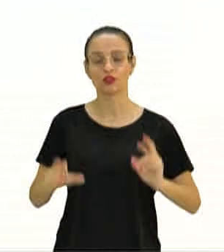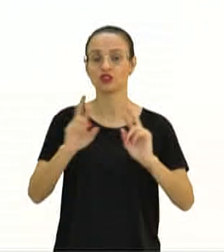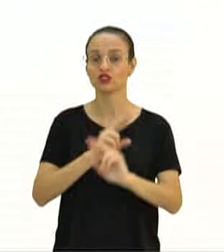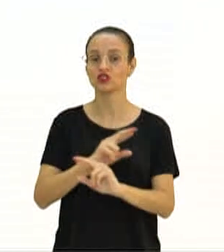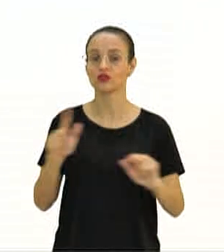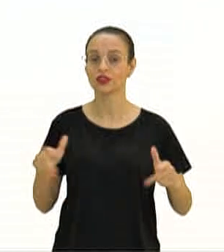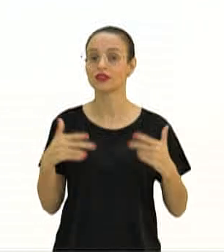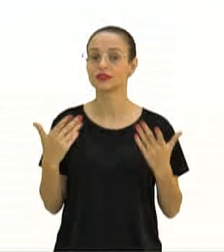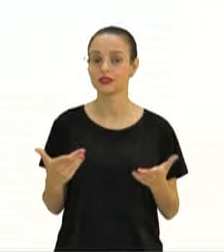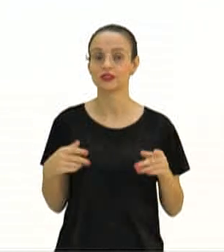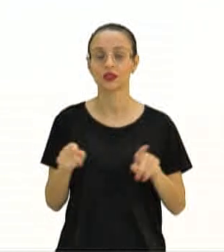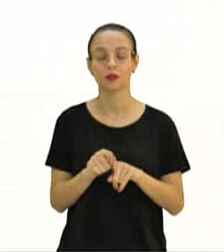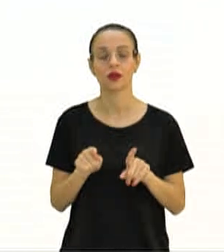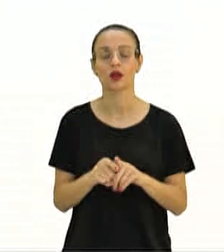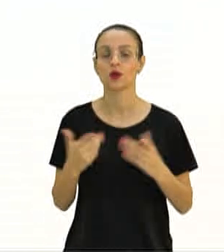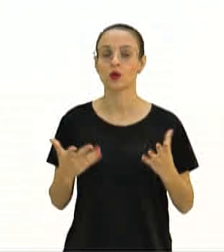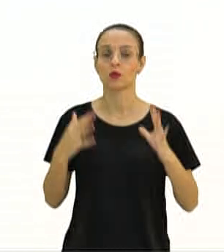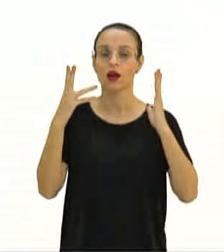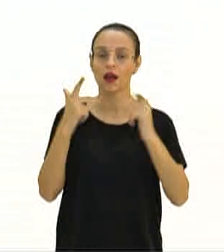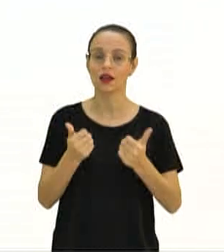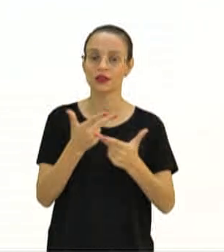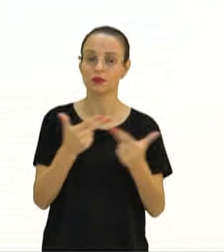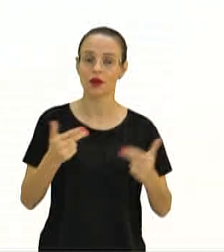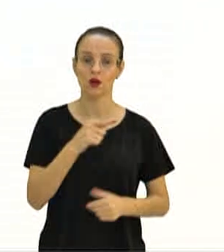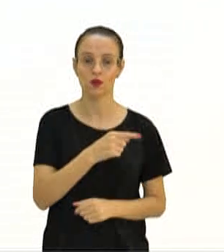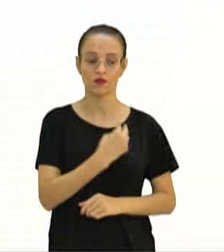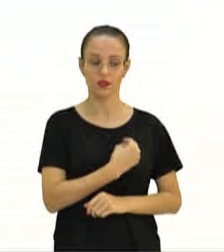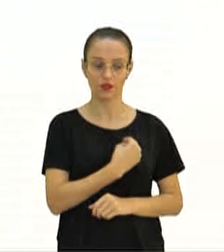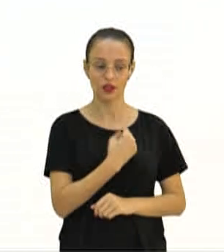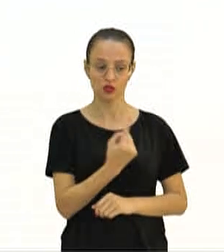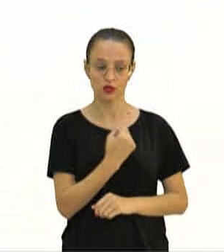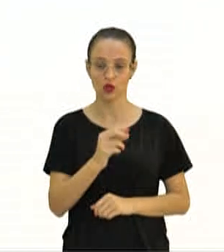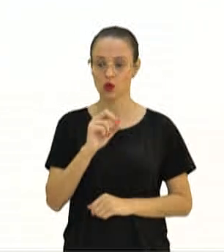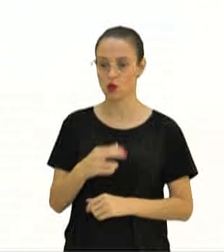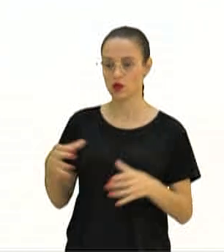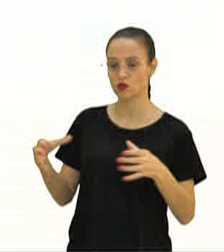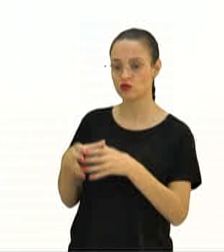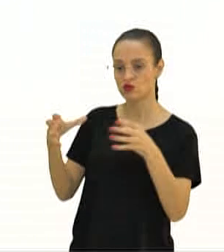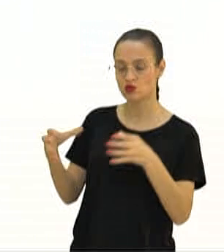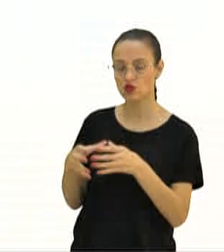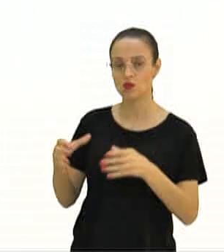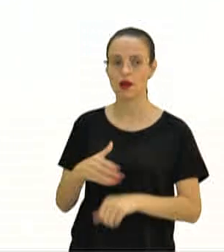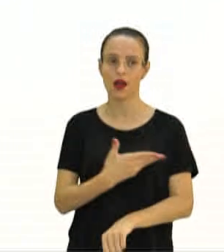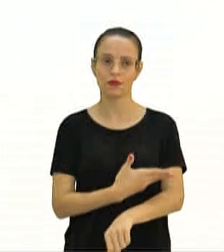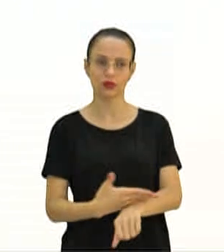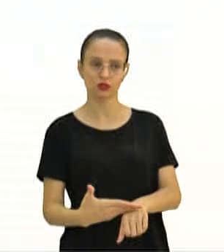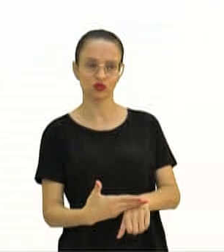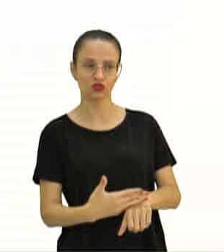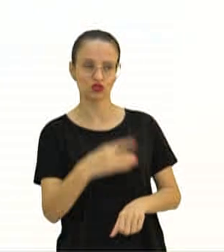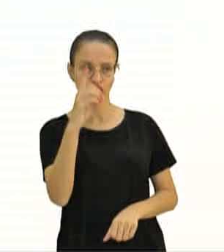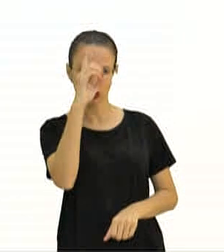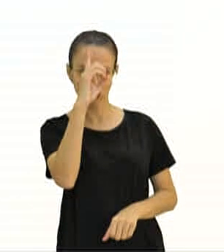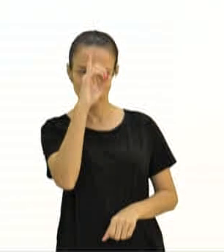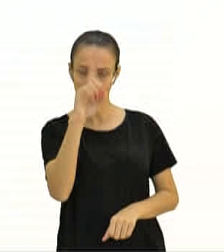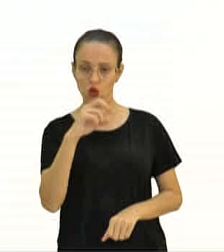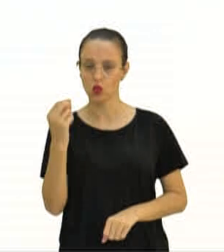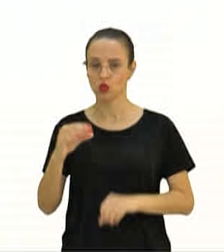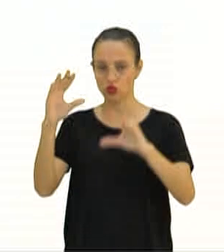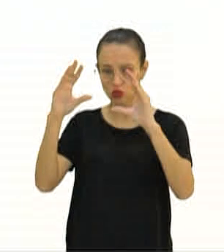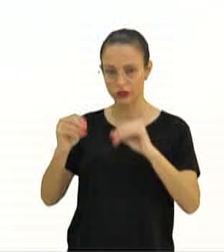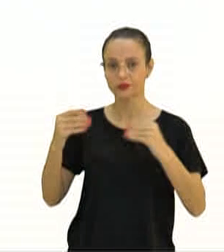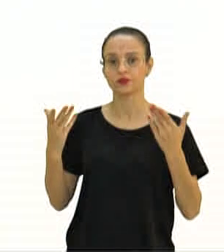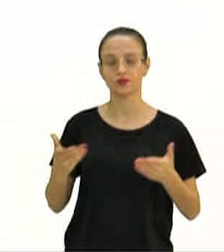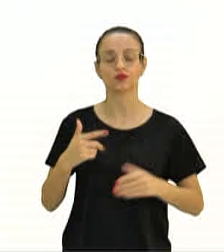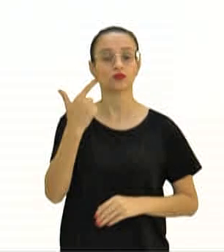o fato de um animal viver sozinho ou em bando, ter hábitos diurnos ou noturnos. Outro